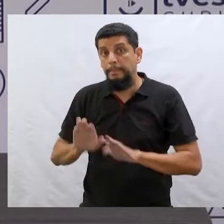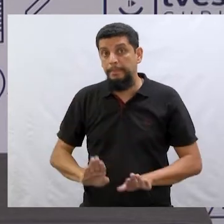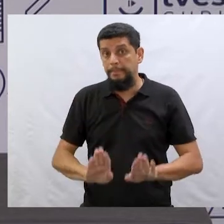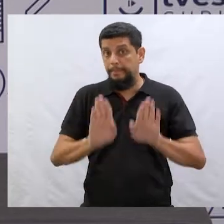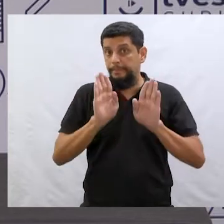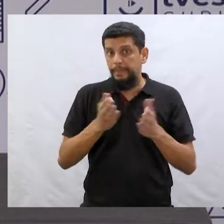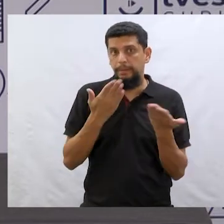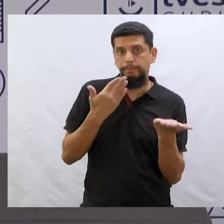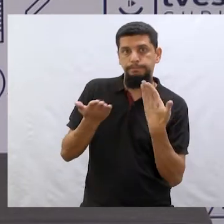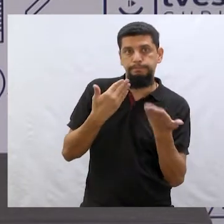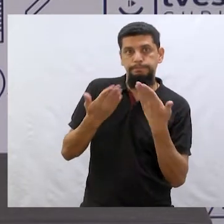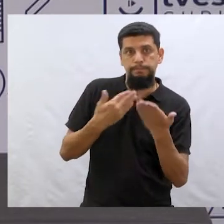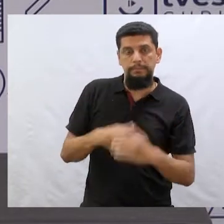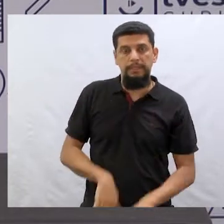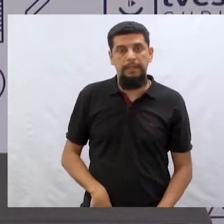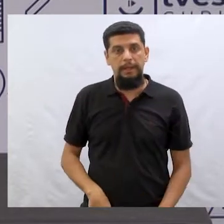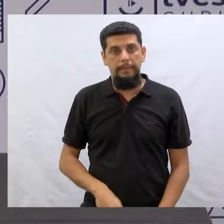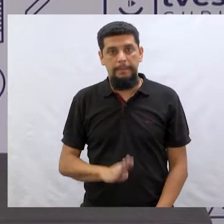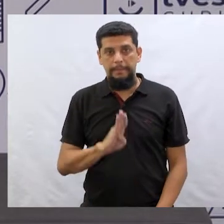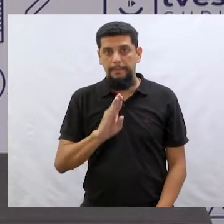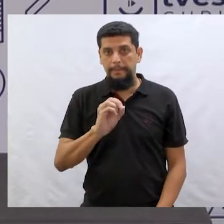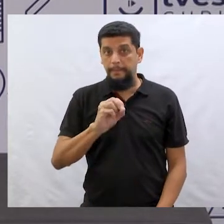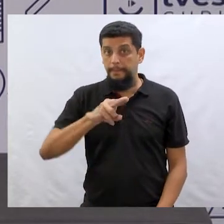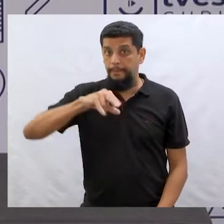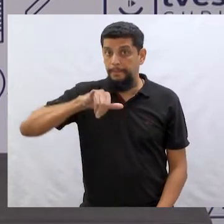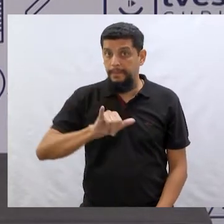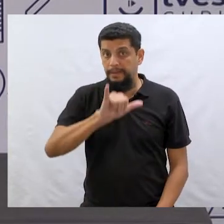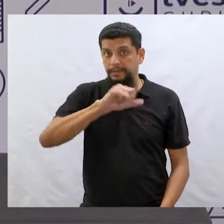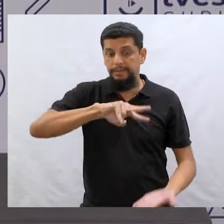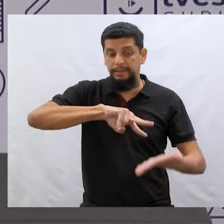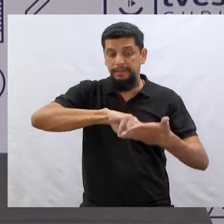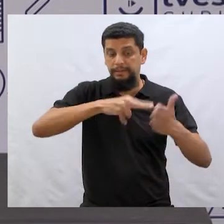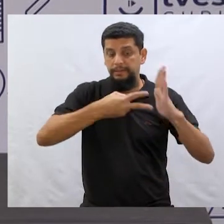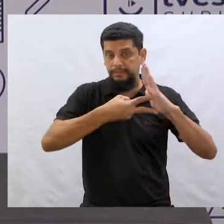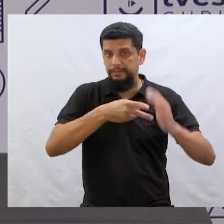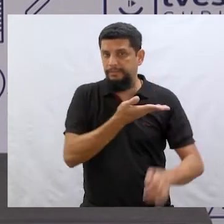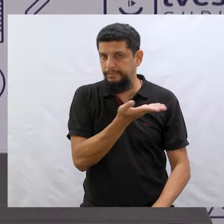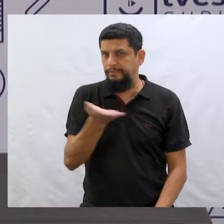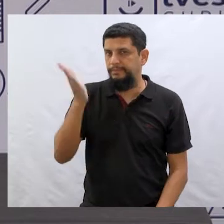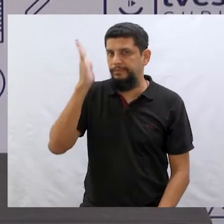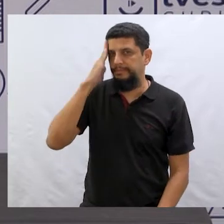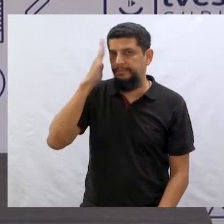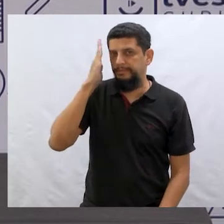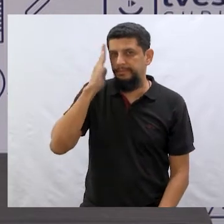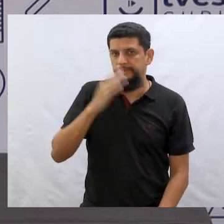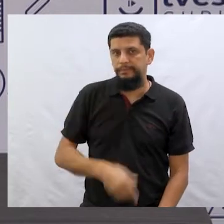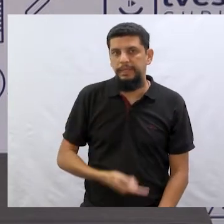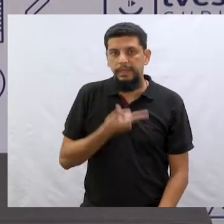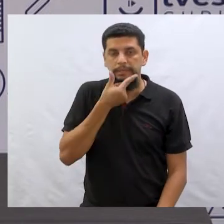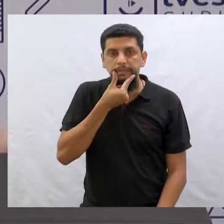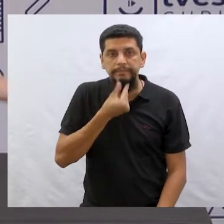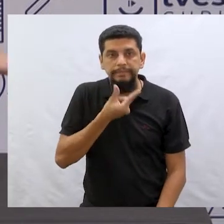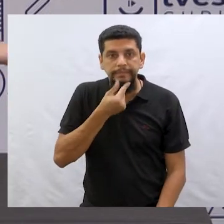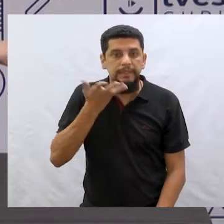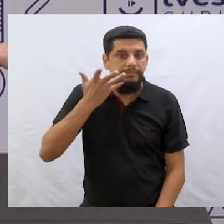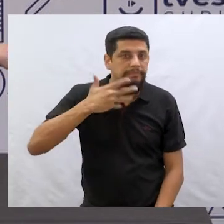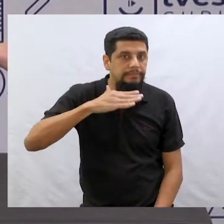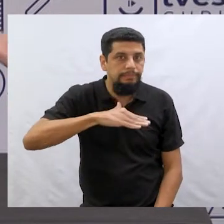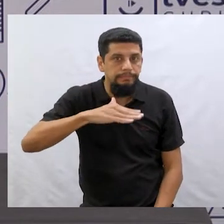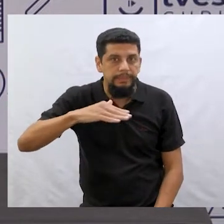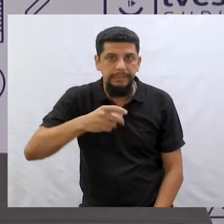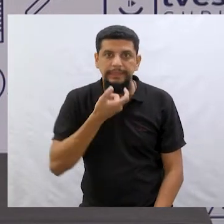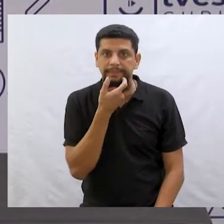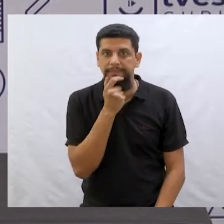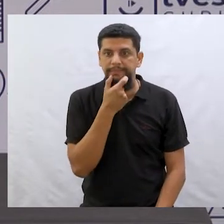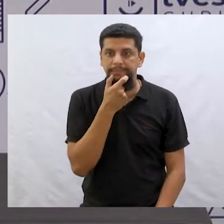diferente. Essa é uma conversa para boy dormir. Boy, que você sabe, é garoto em inglês.